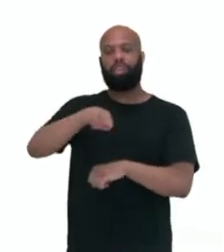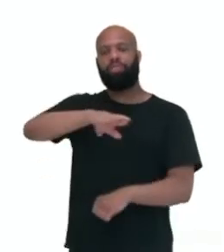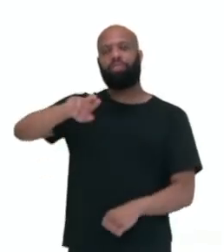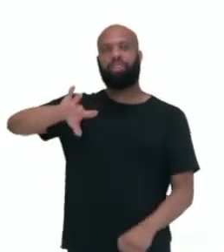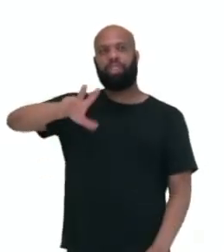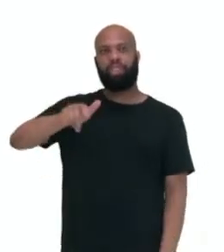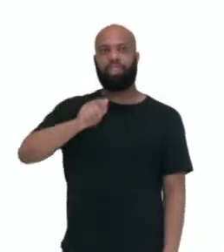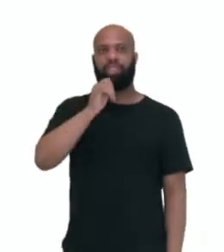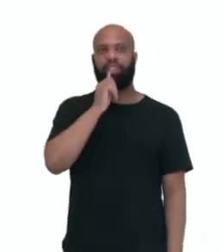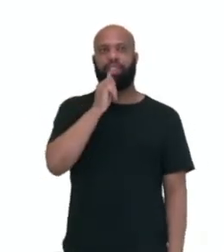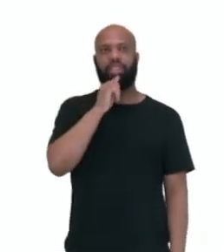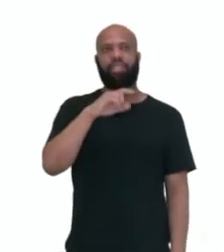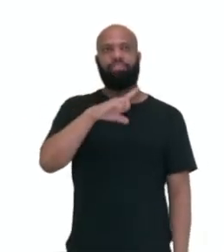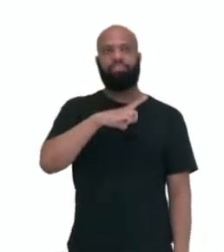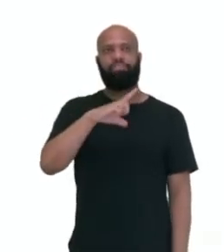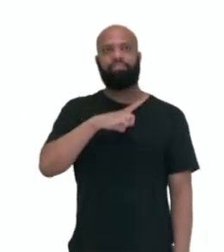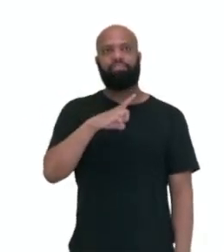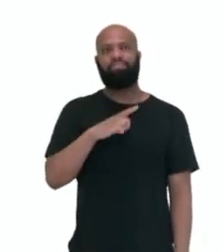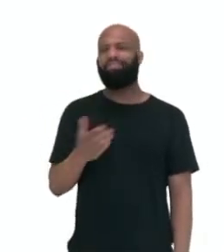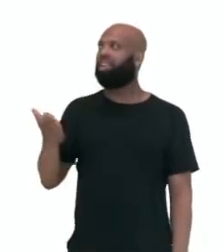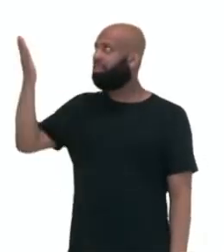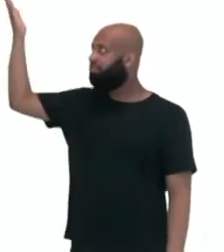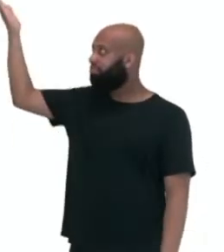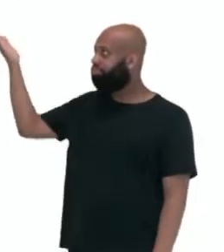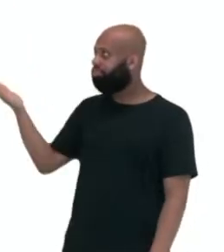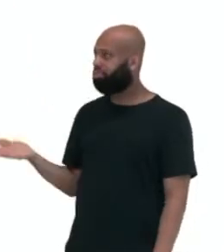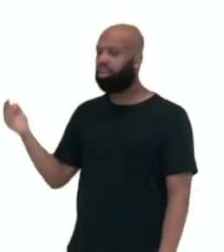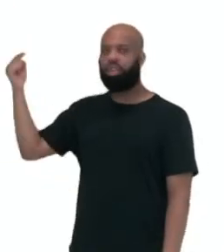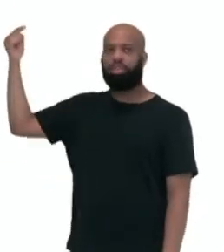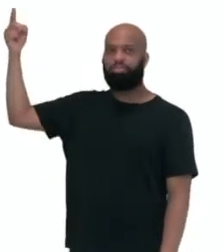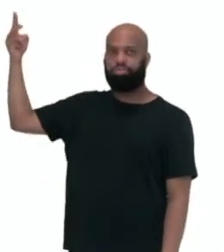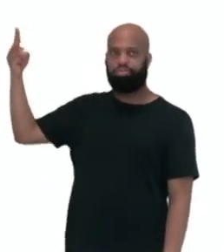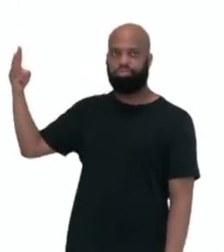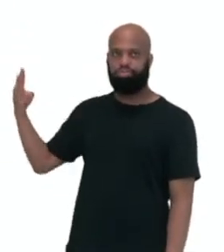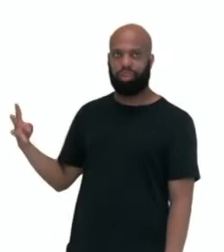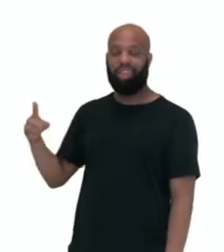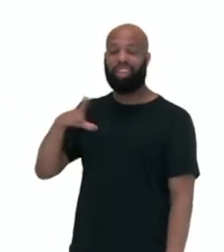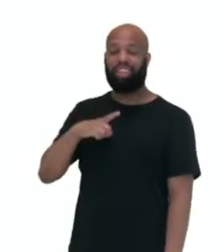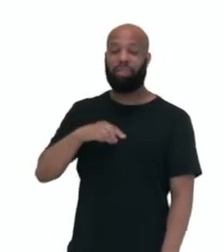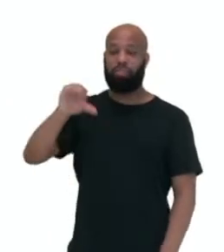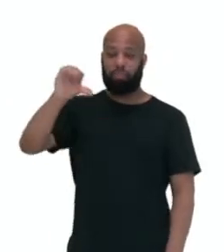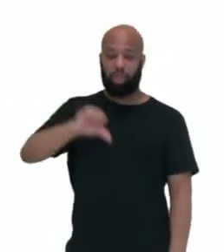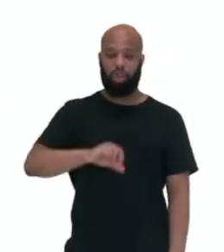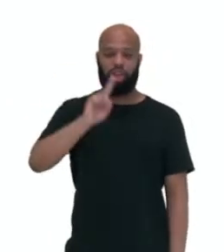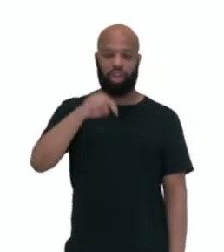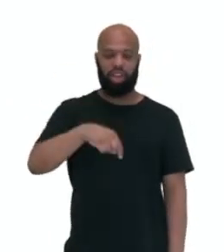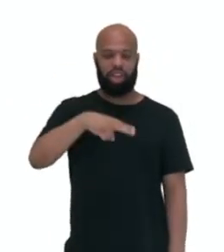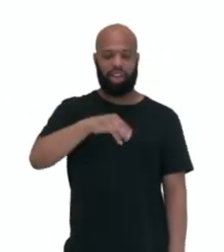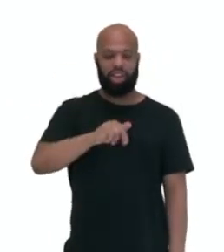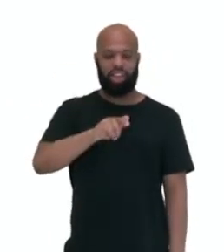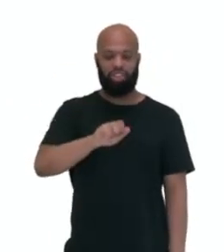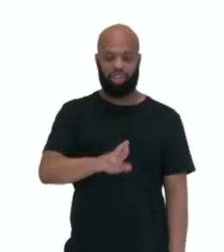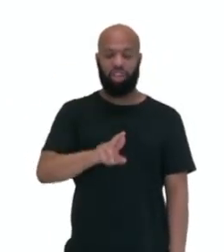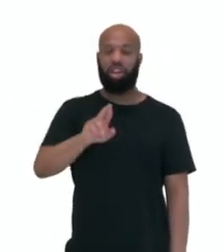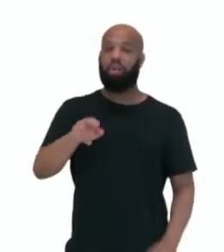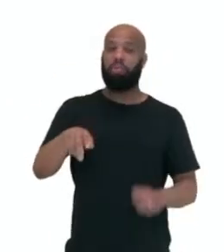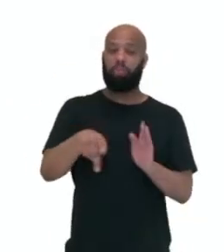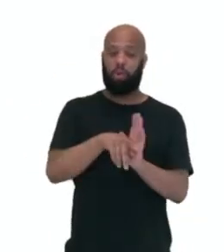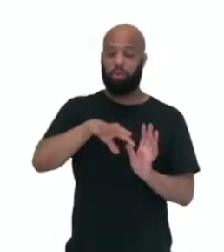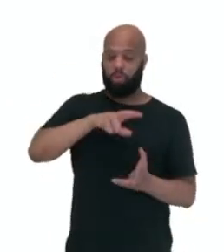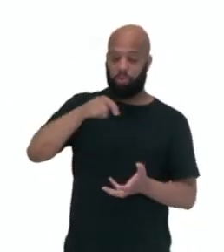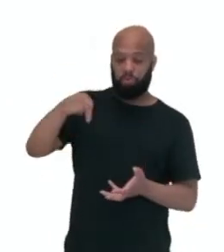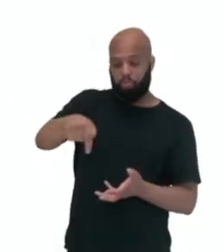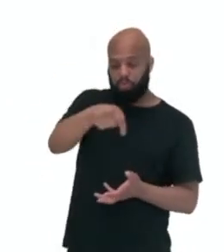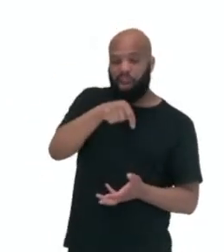africanos, como o Burundi, o Sudão do Sul e o Níger, né? Que tem o pior índice do planeta, não é só da África do Sul. 0